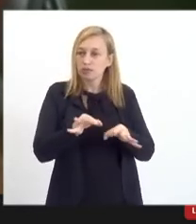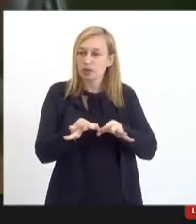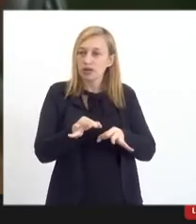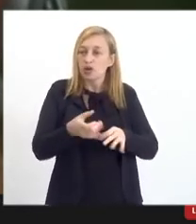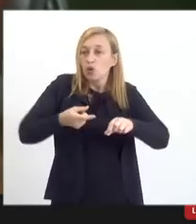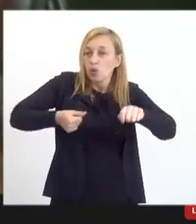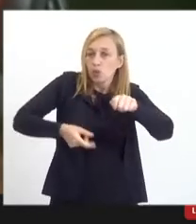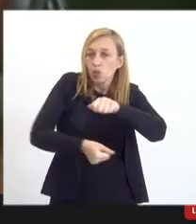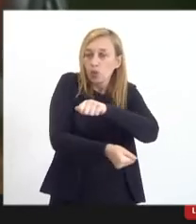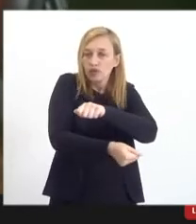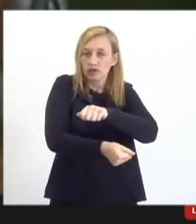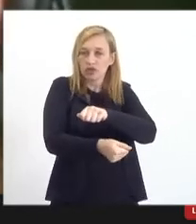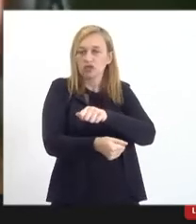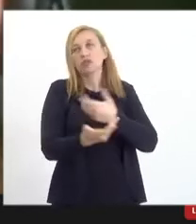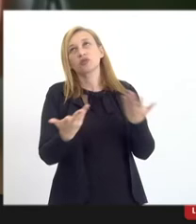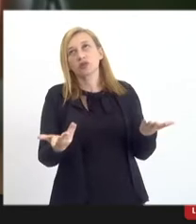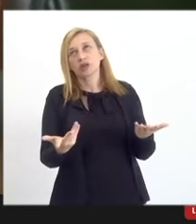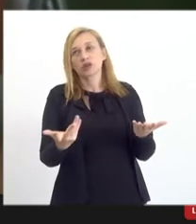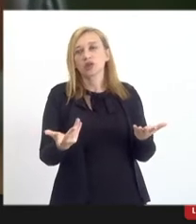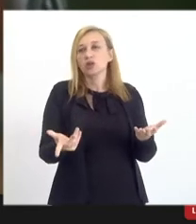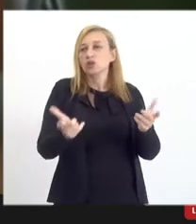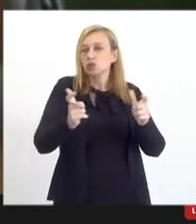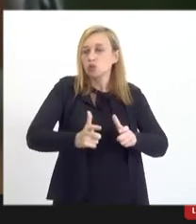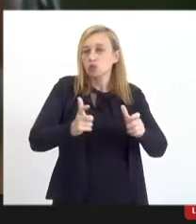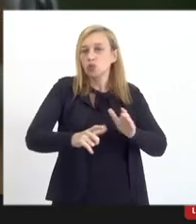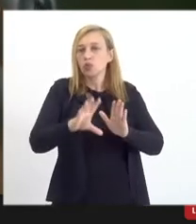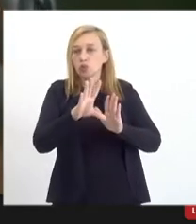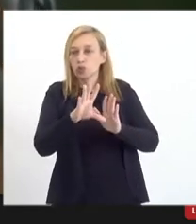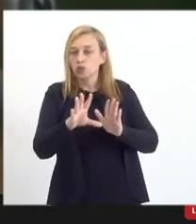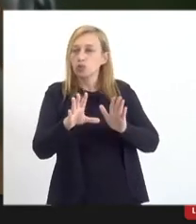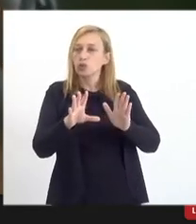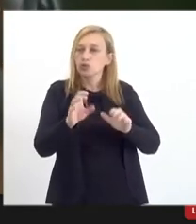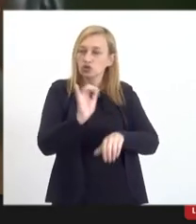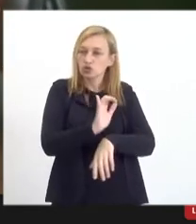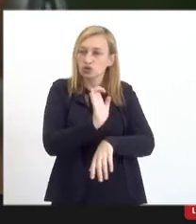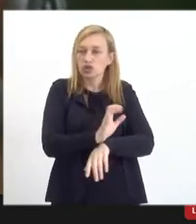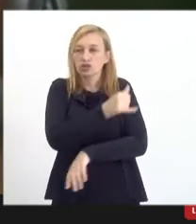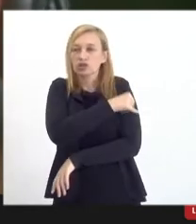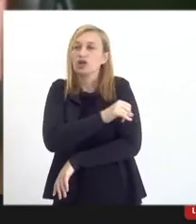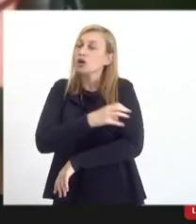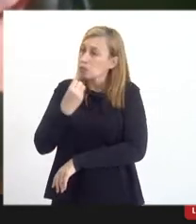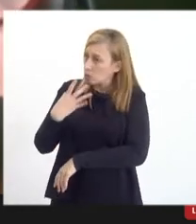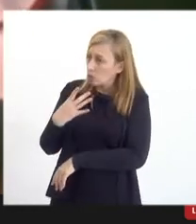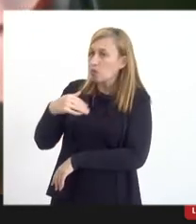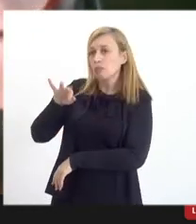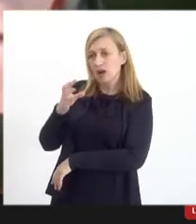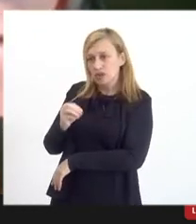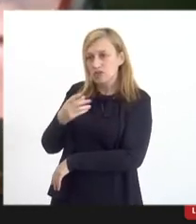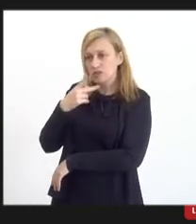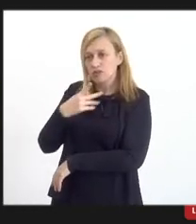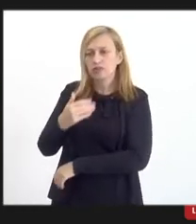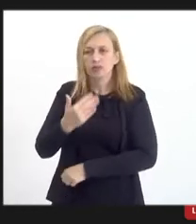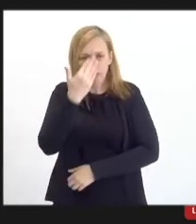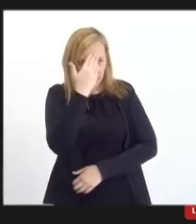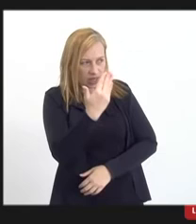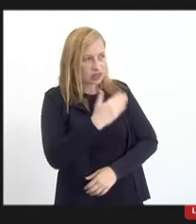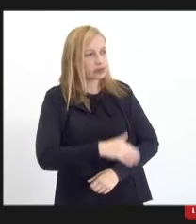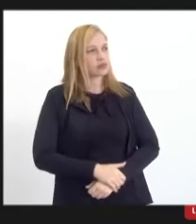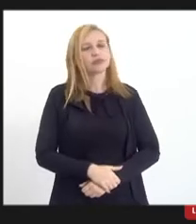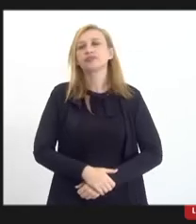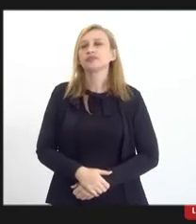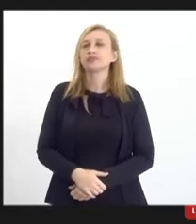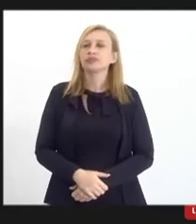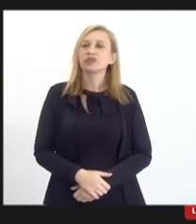investimentos, vamos dizer assim, alocados no Estado do Rio de Janeiro. Muito bem levantado, Márcio. Obrigado, Magda.